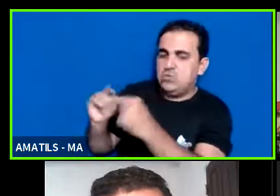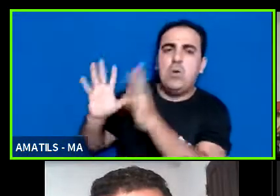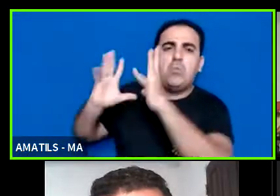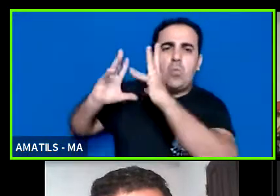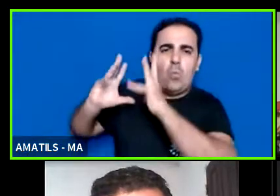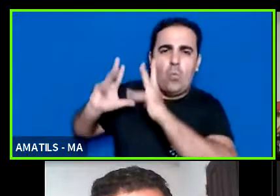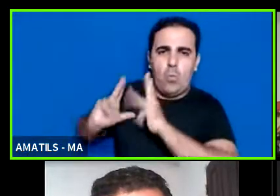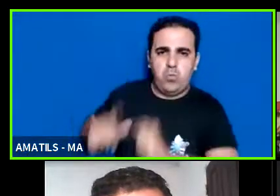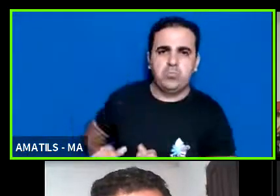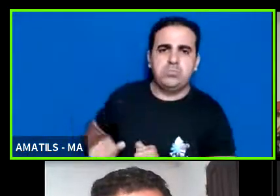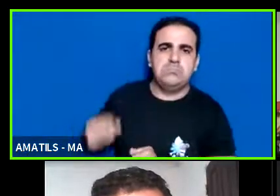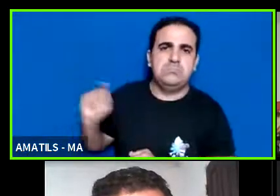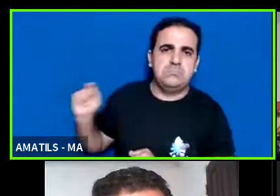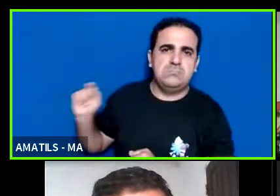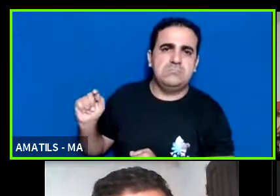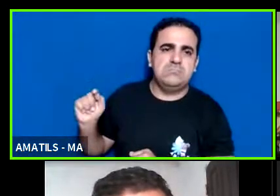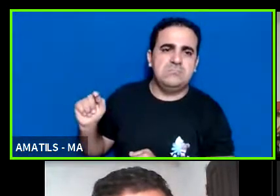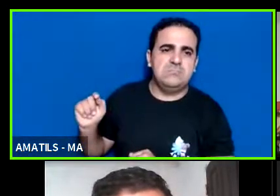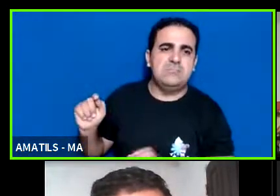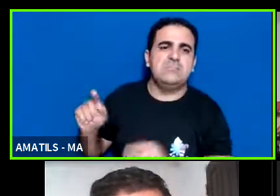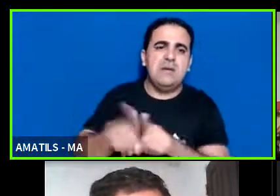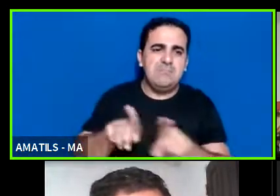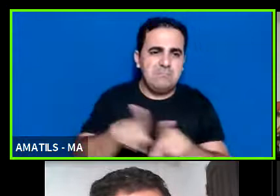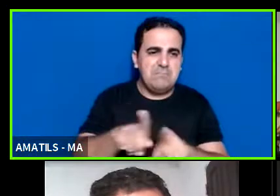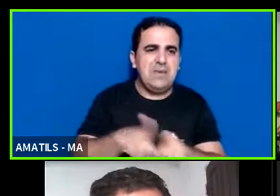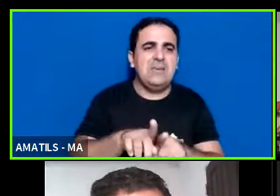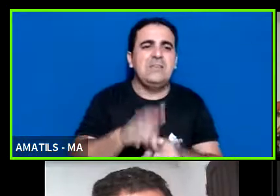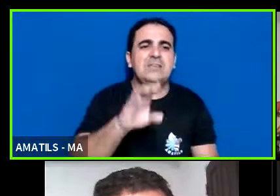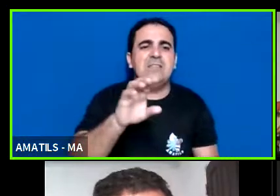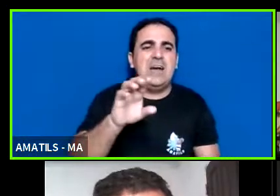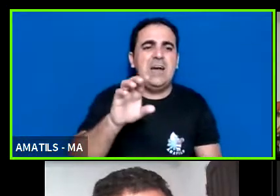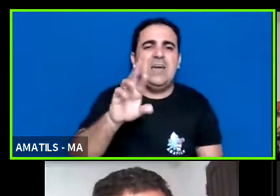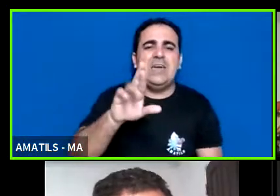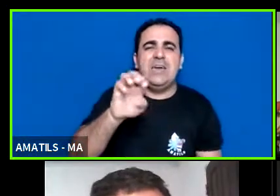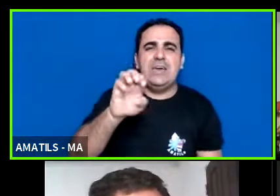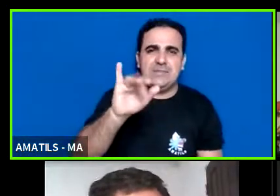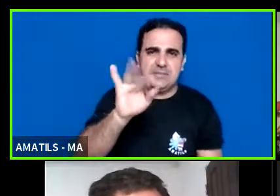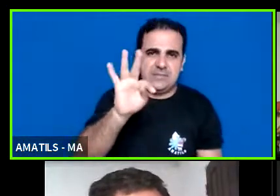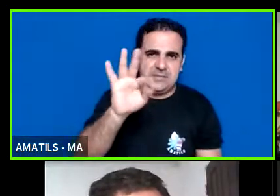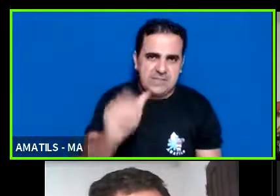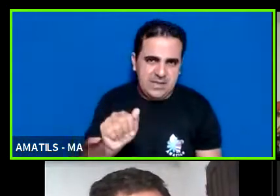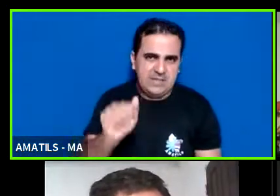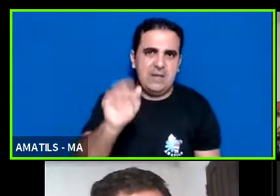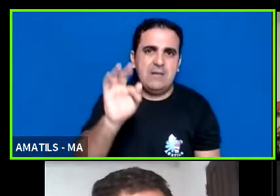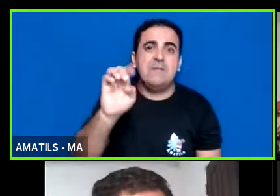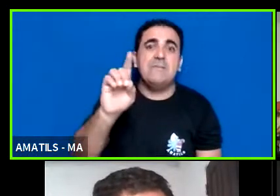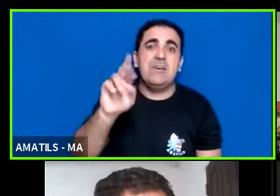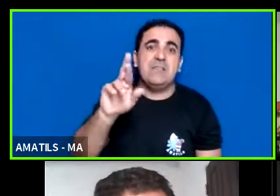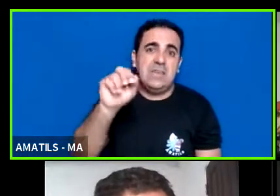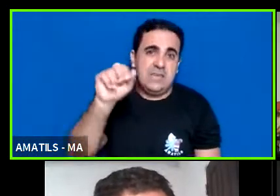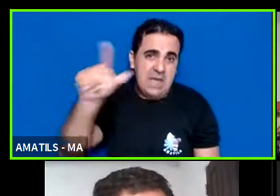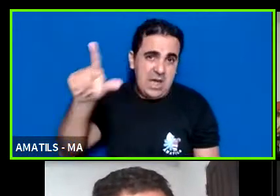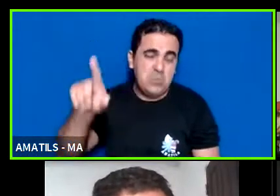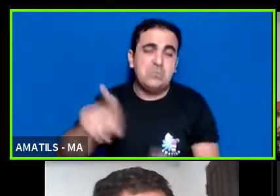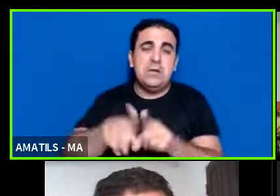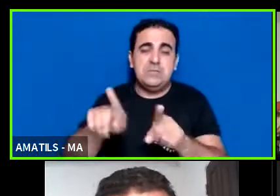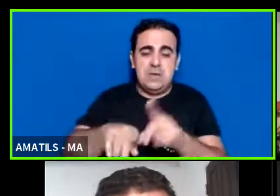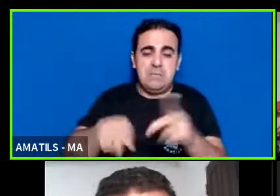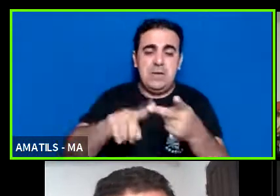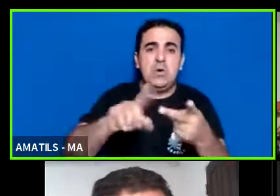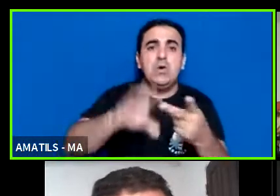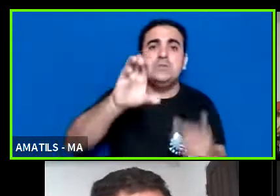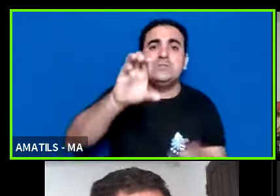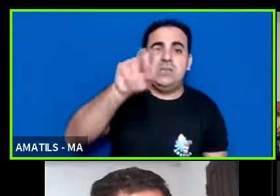da fazenda da receita federal se o CNPJ da entidade está inapto ou apto tem que obrigatoriamente estar apto